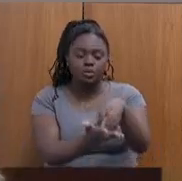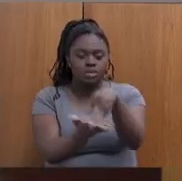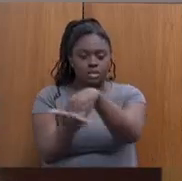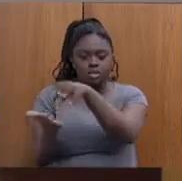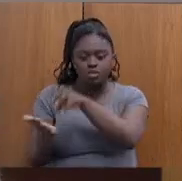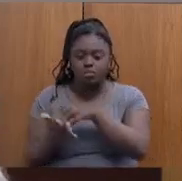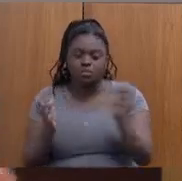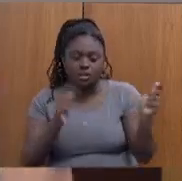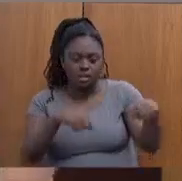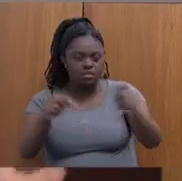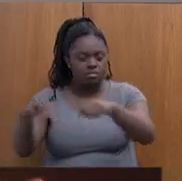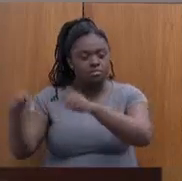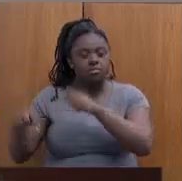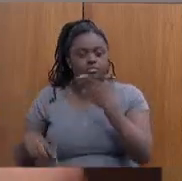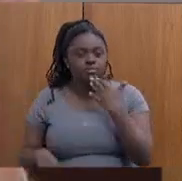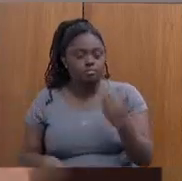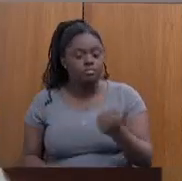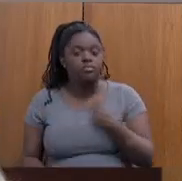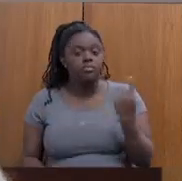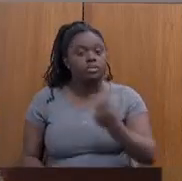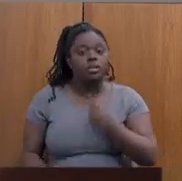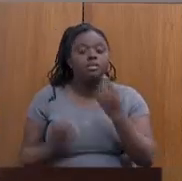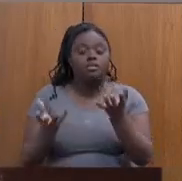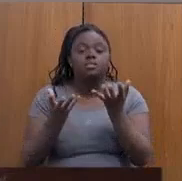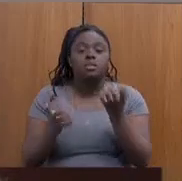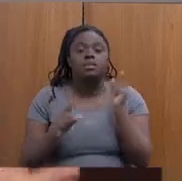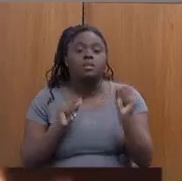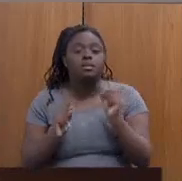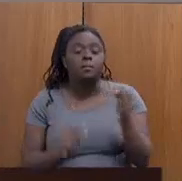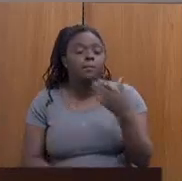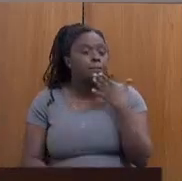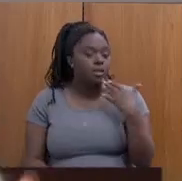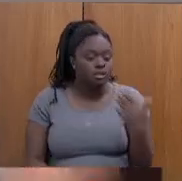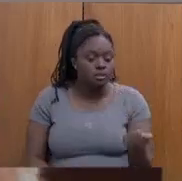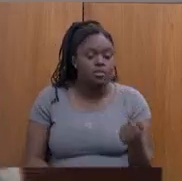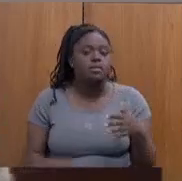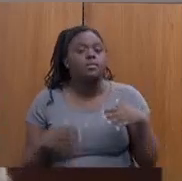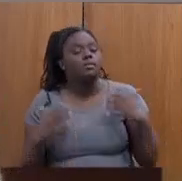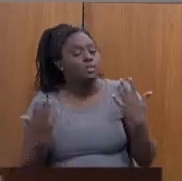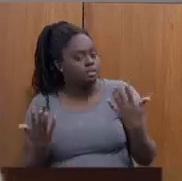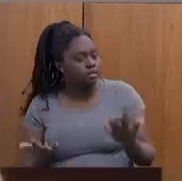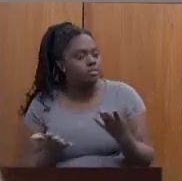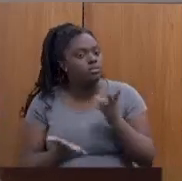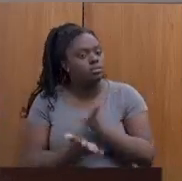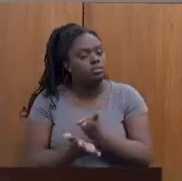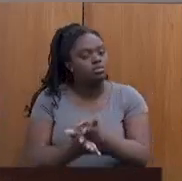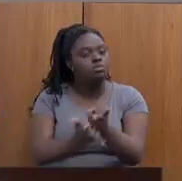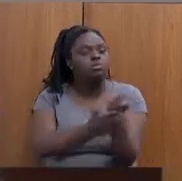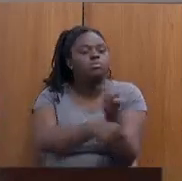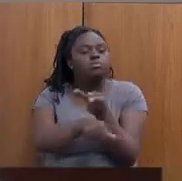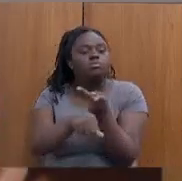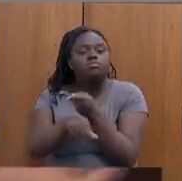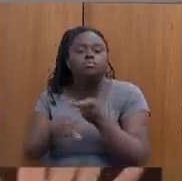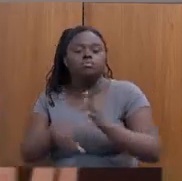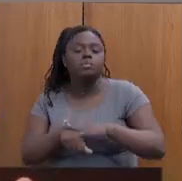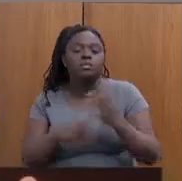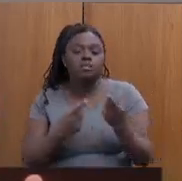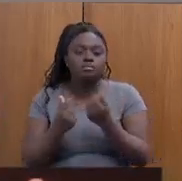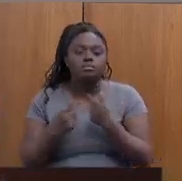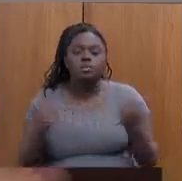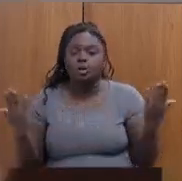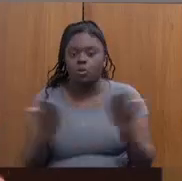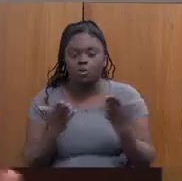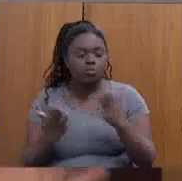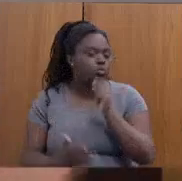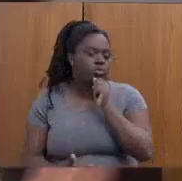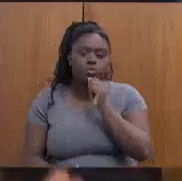efetividade. O que a gente quer é que isso melhore e, a partir disso, a gente busque mais recursos. Mas, hoje, eu ainda não tenho.